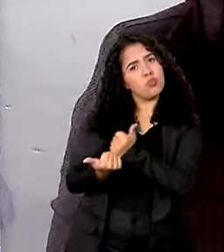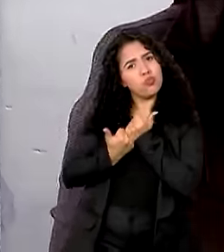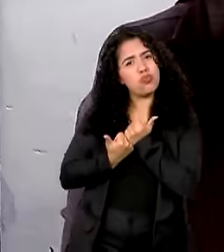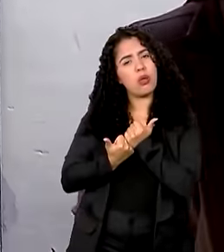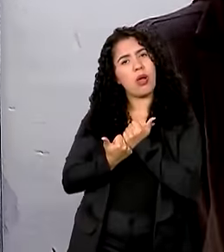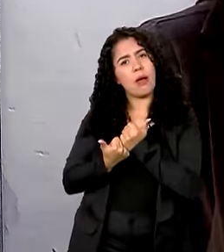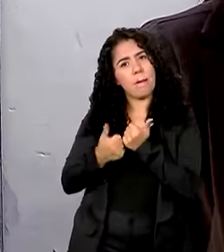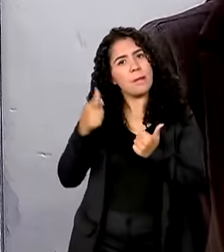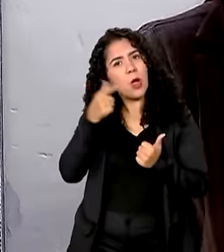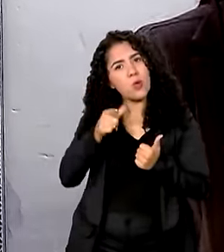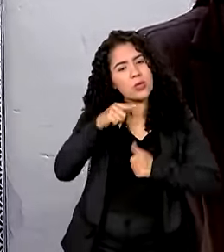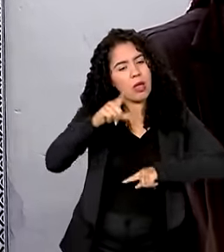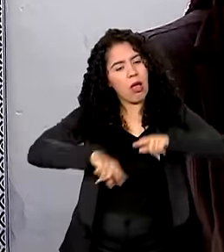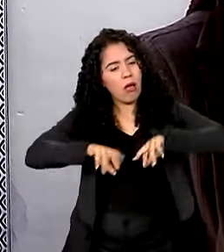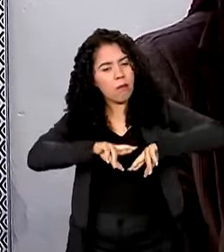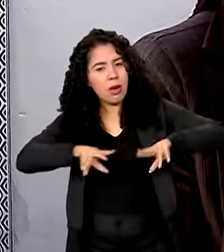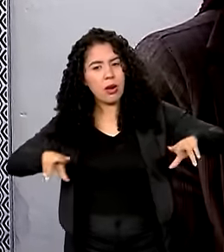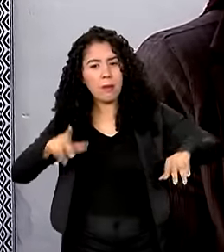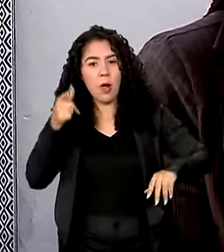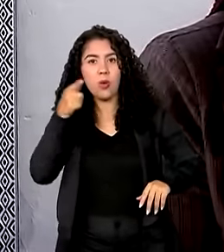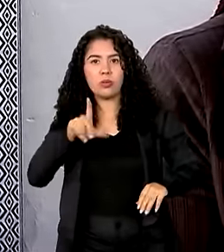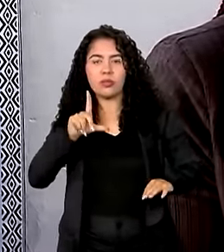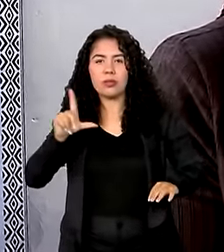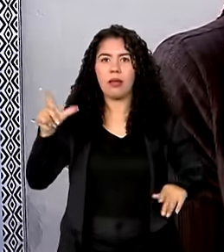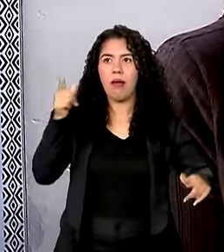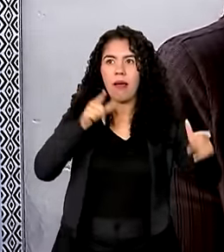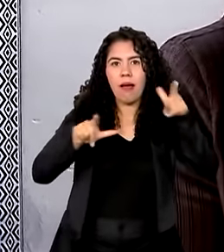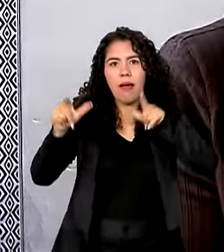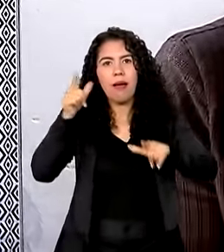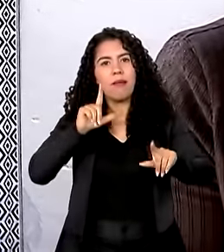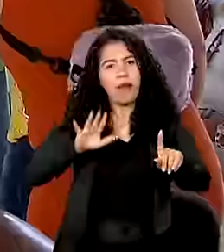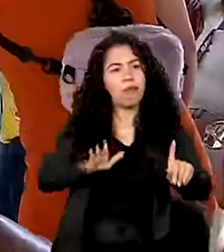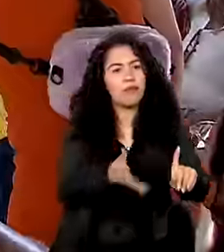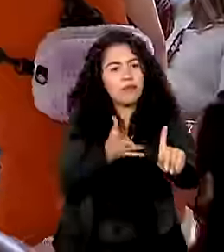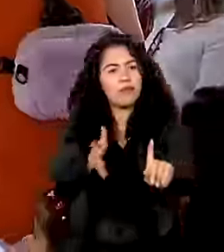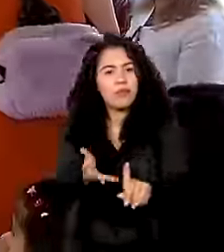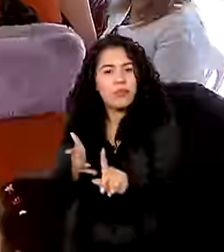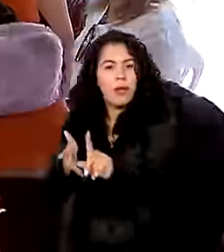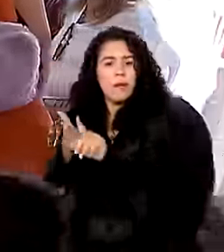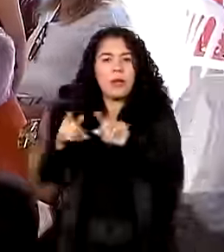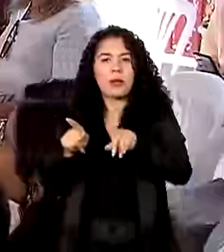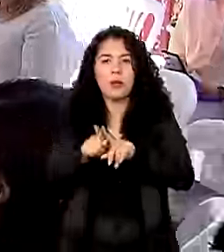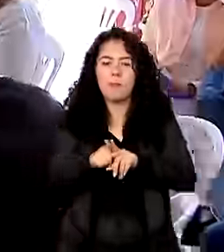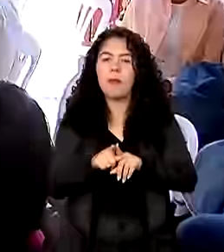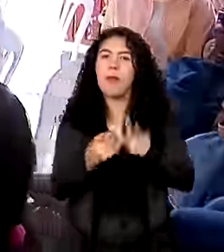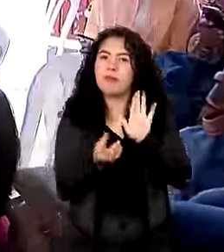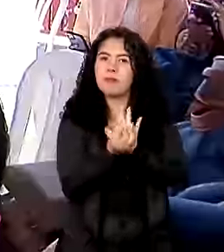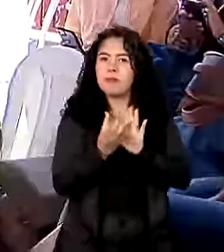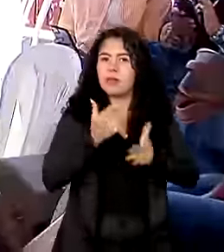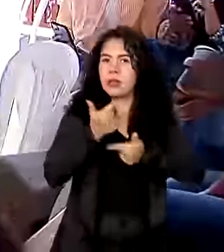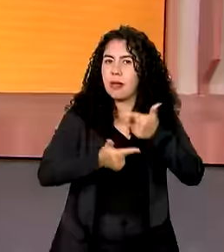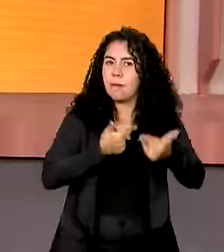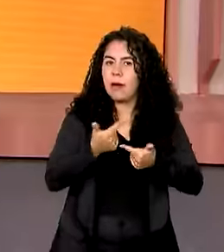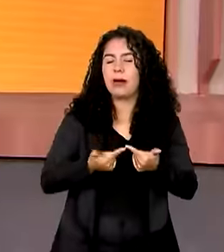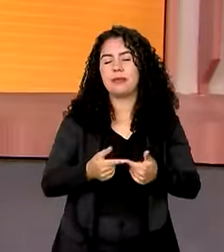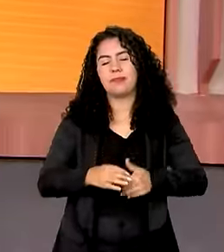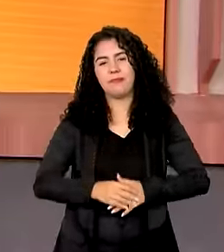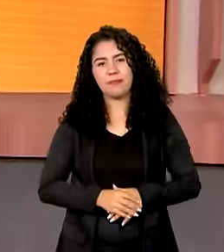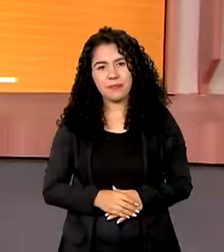ferramentas para que a gente possa alcançar muito mais pessoas, desenvolver um trabalho que impacte muito mais pessoas.